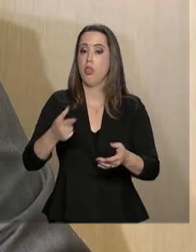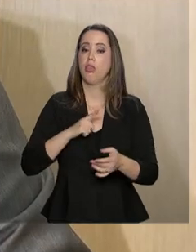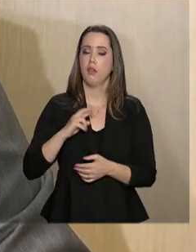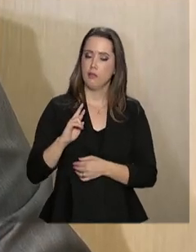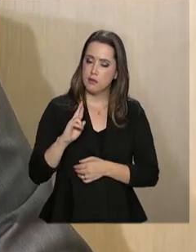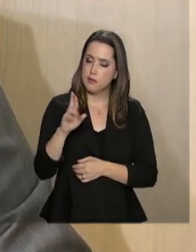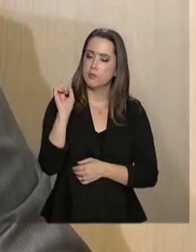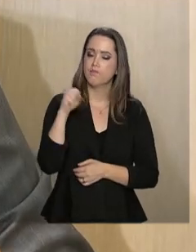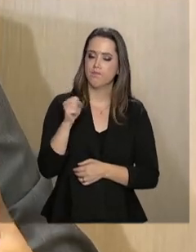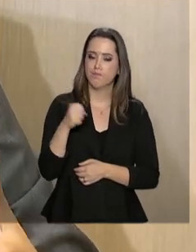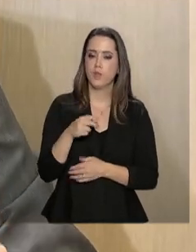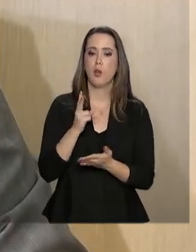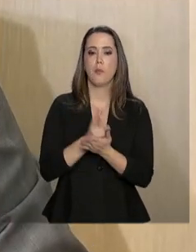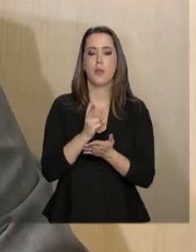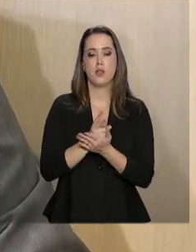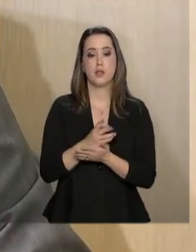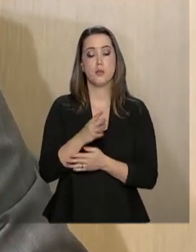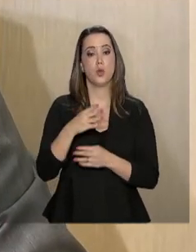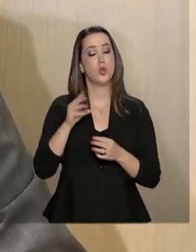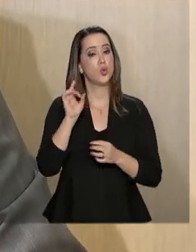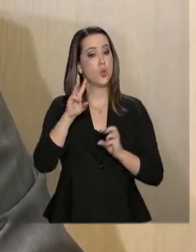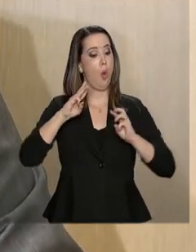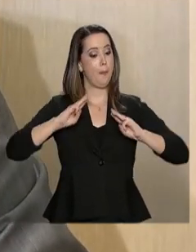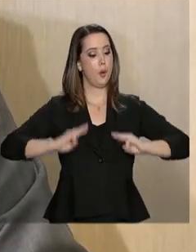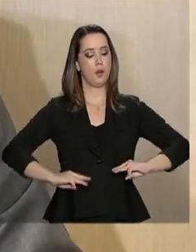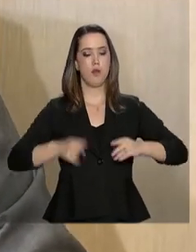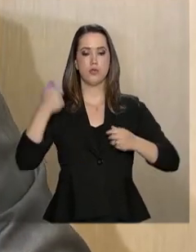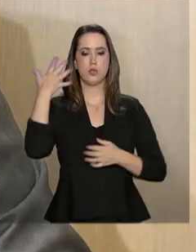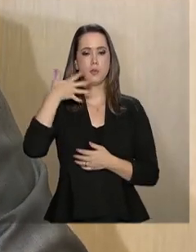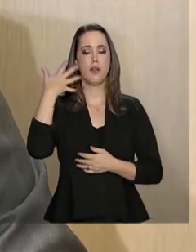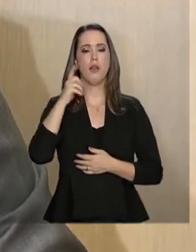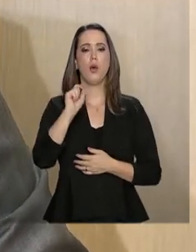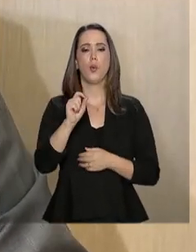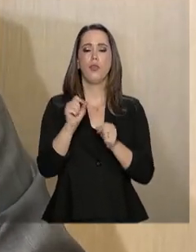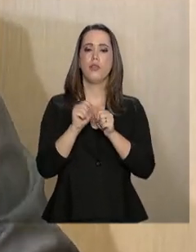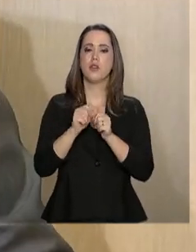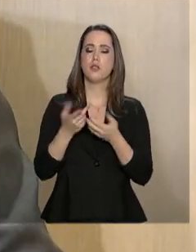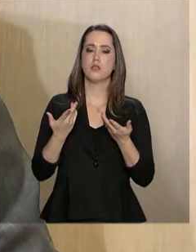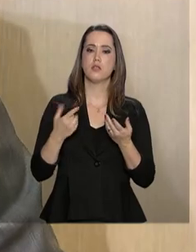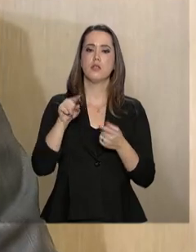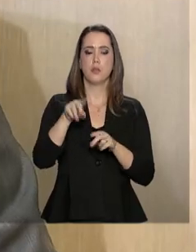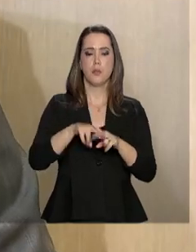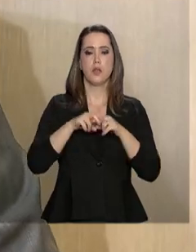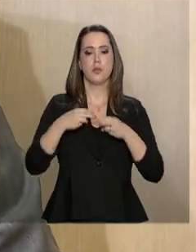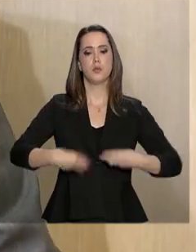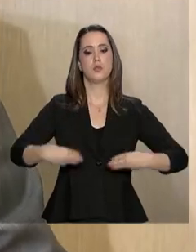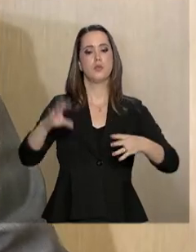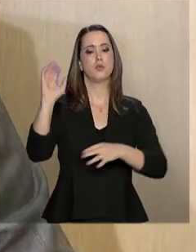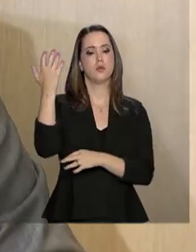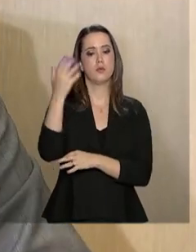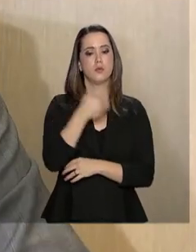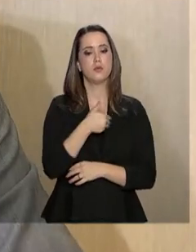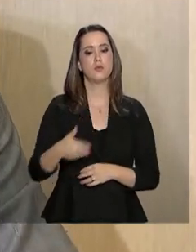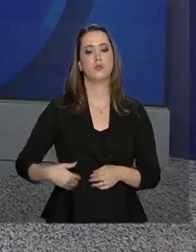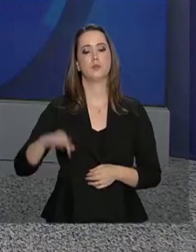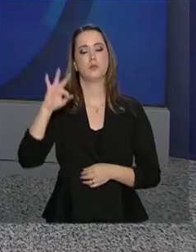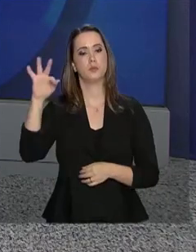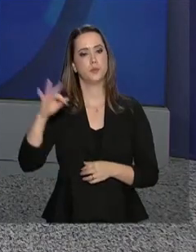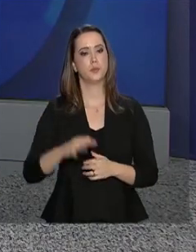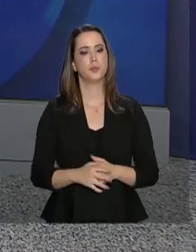responsabilidade, ainda que moral, de explicar à sociedade o que está sendo feito sob a égide do Ministério do Meio Ambiente e do Governo Federal.